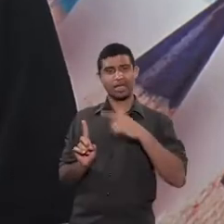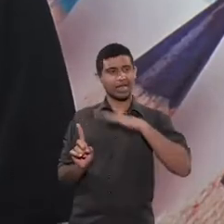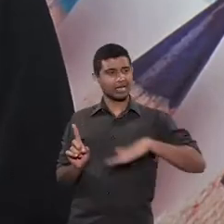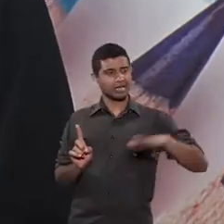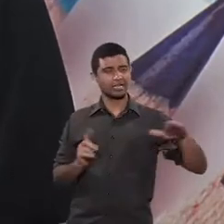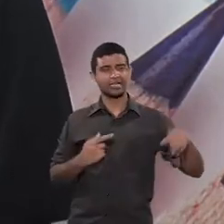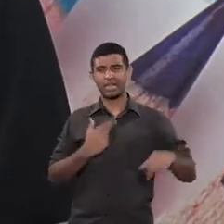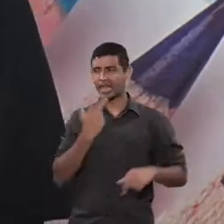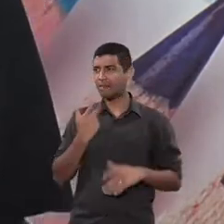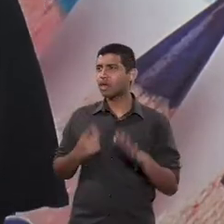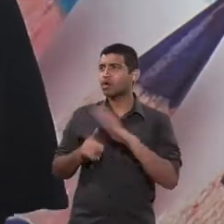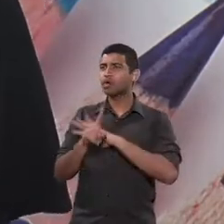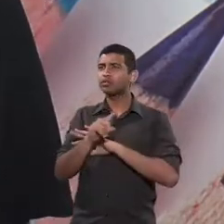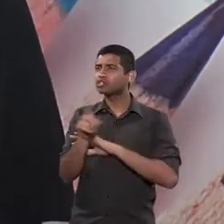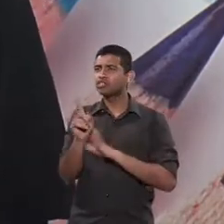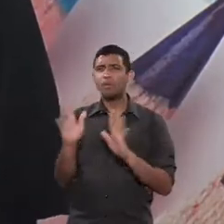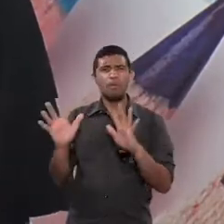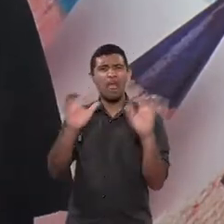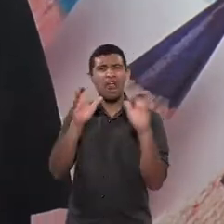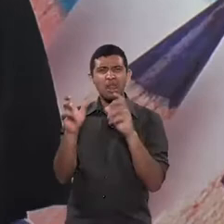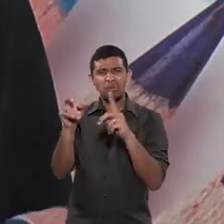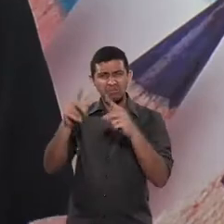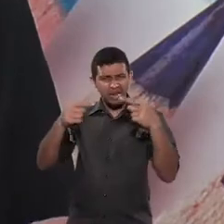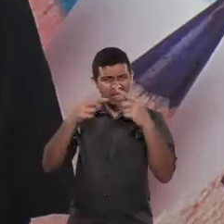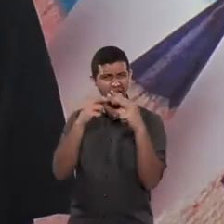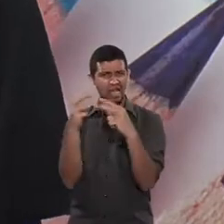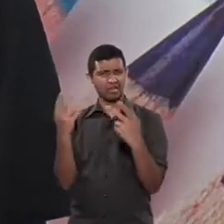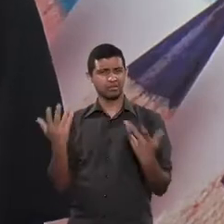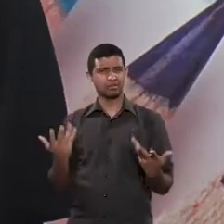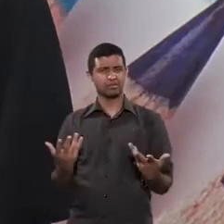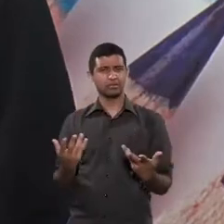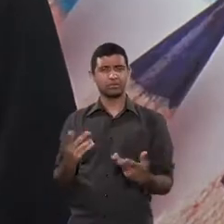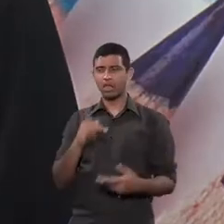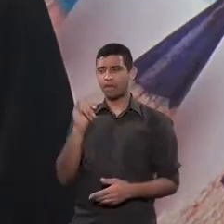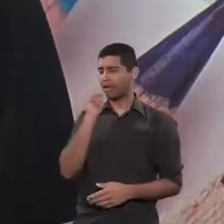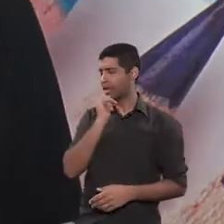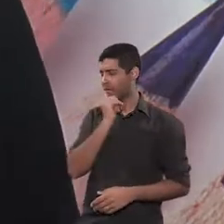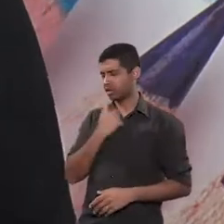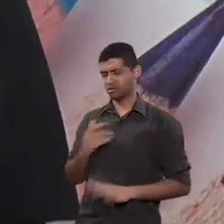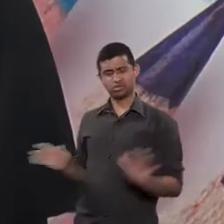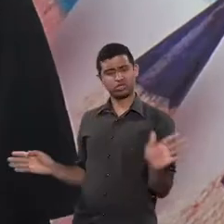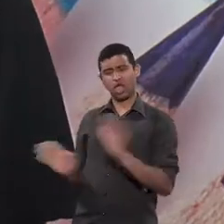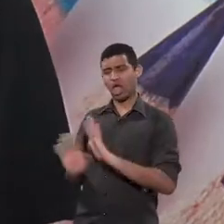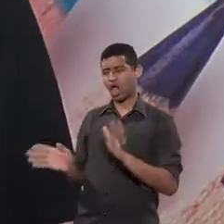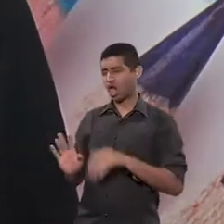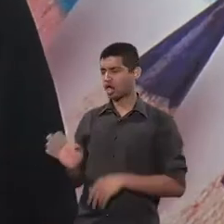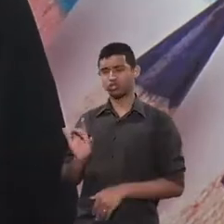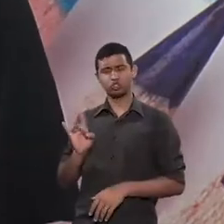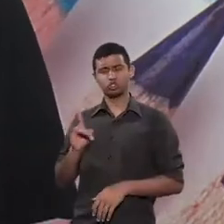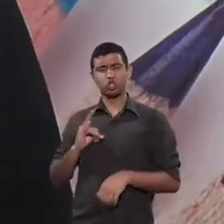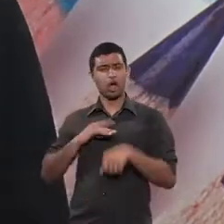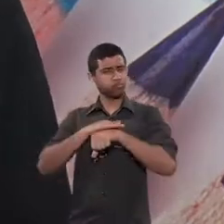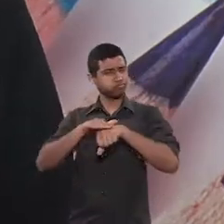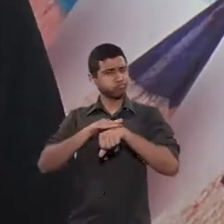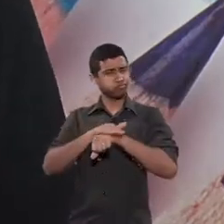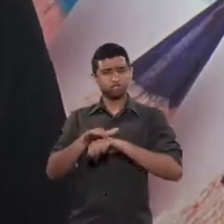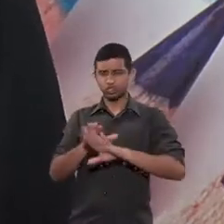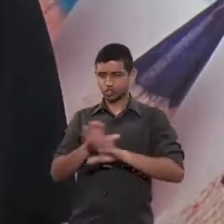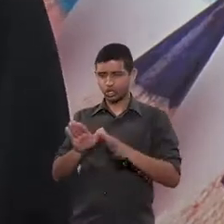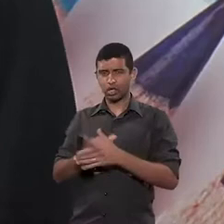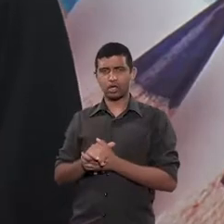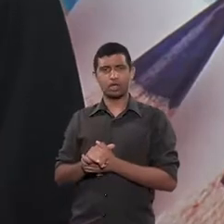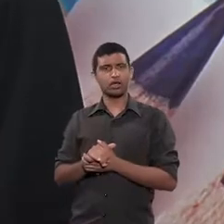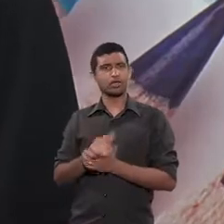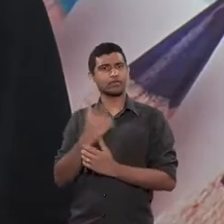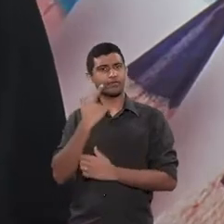deles vira fala assim, não, vocês estão brigando? Ela pergunta, né? Vocês estão brigando? E aí um deles vira fala assim, não, minha filha, só estamos conversando lá, lá, lá.